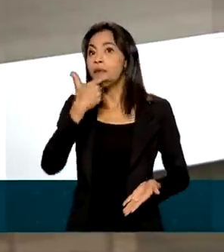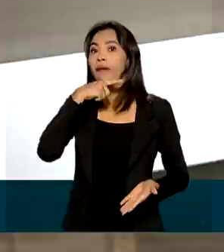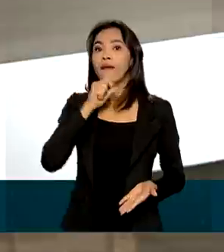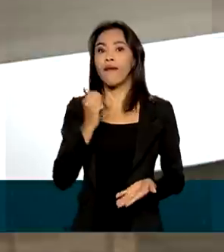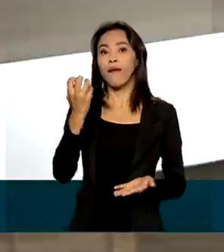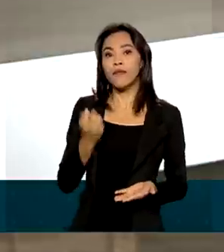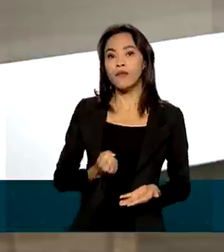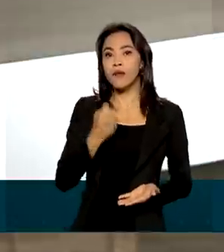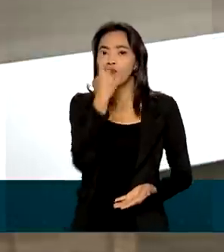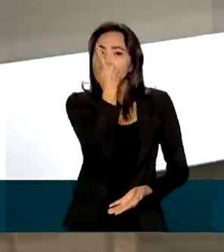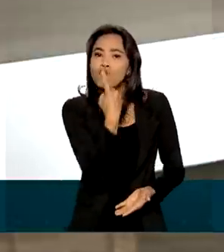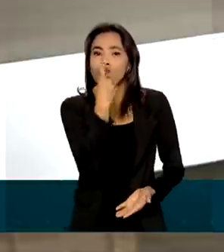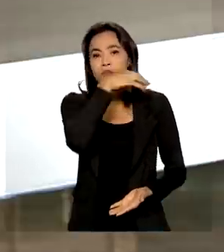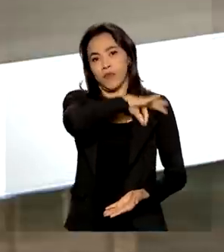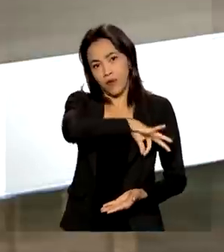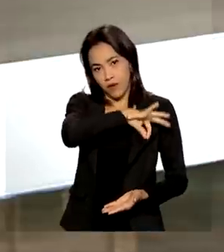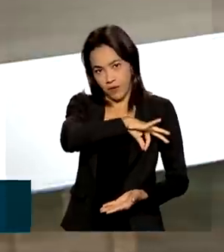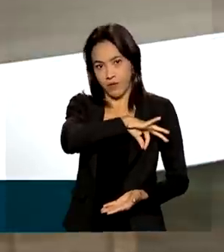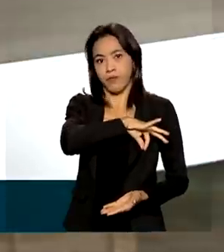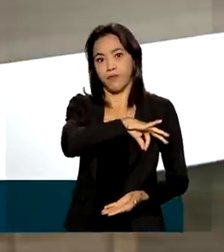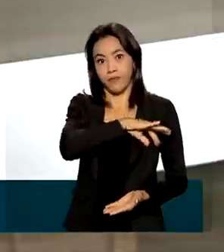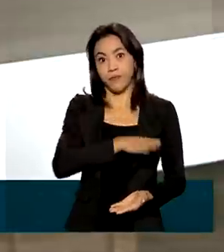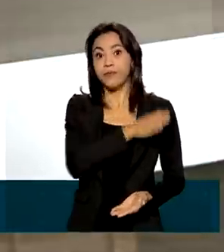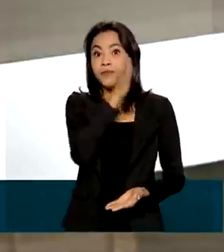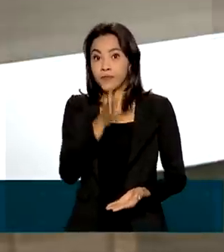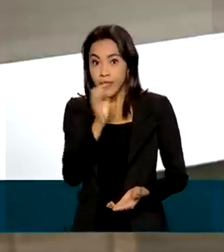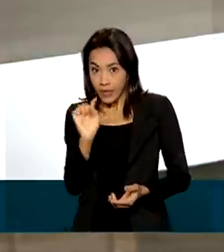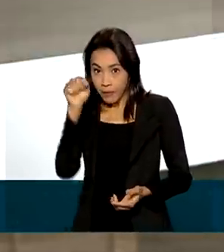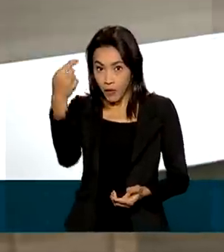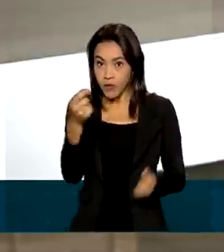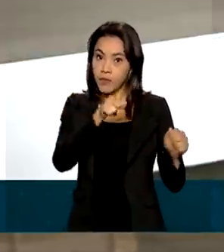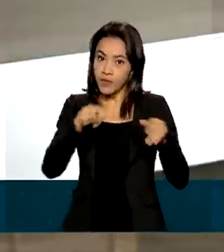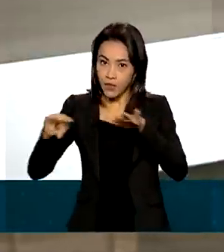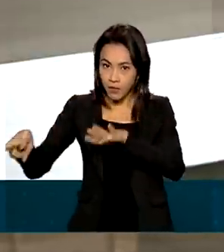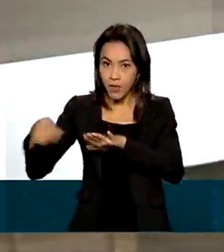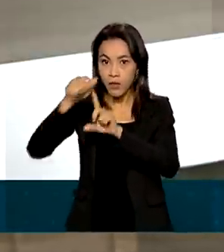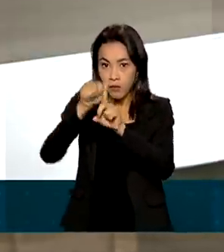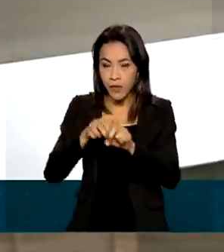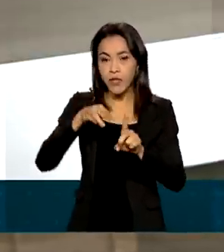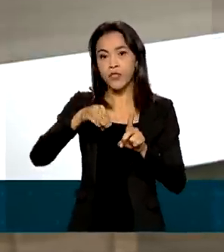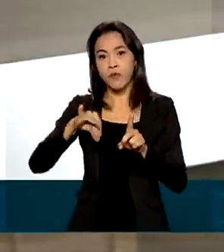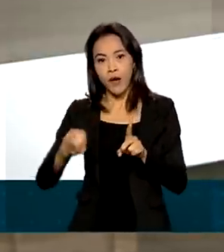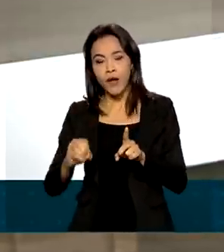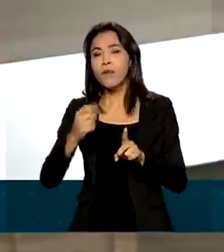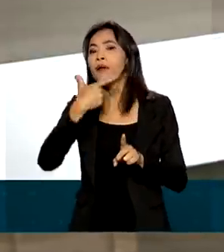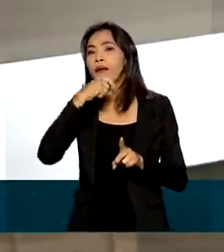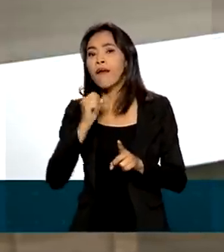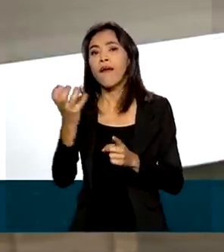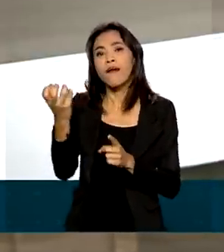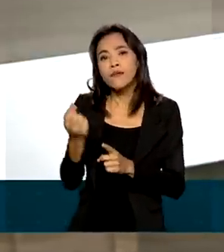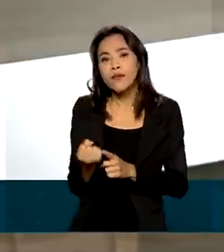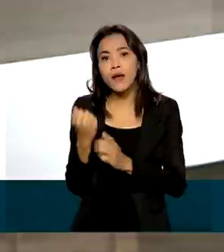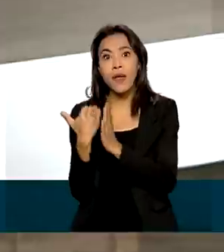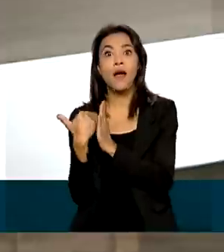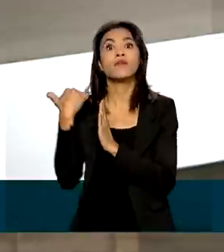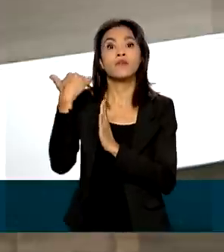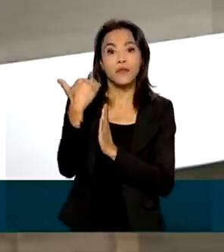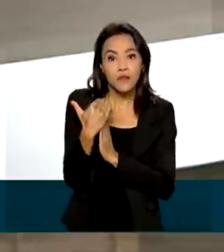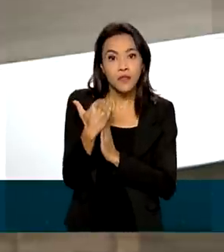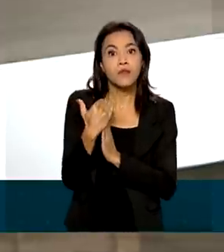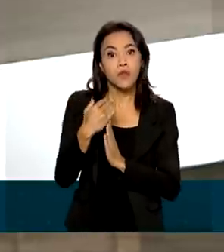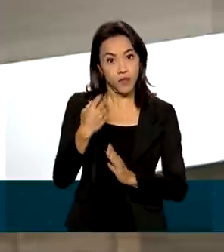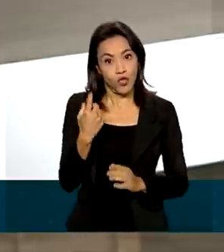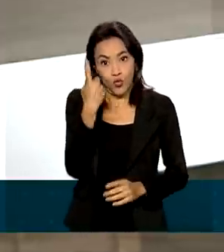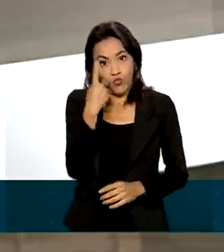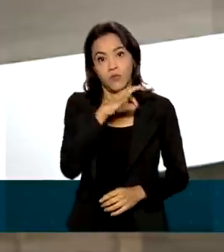recebem um salário mínimo e a partir da semana que vem, já em maio, para aqueles que recebem valores acima do